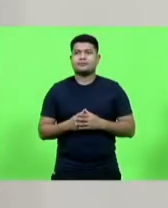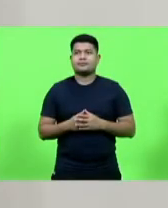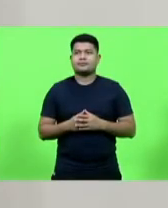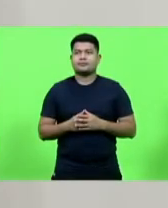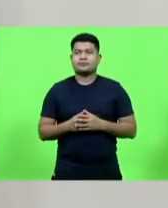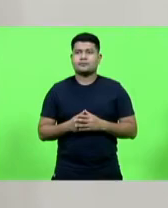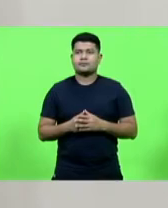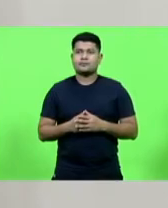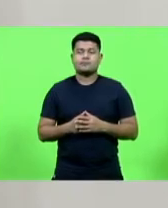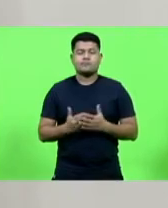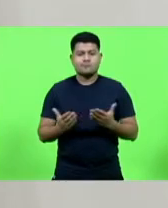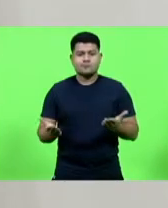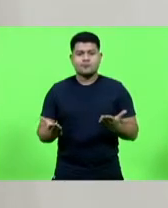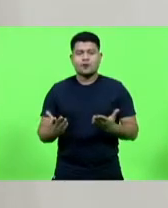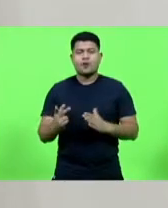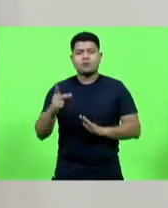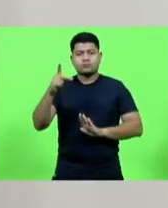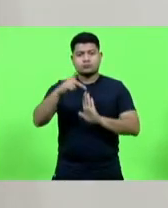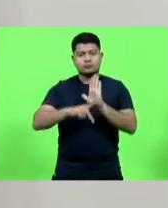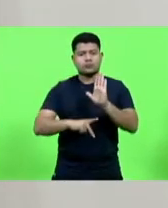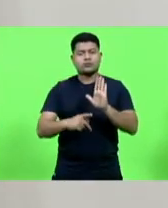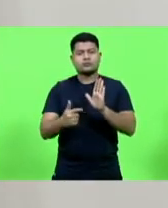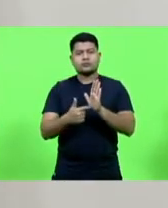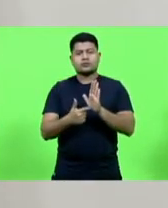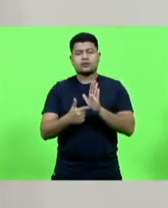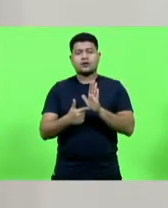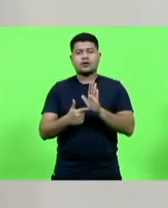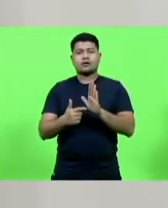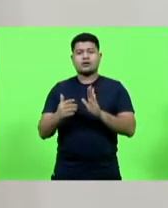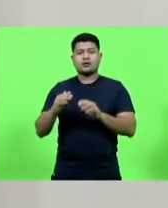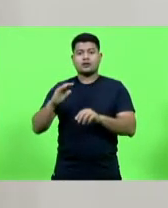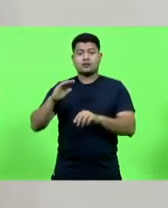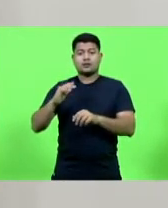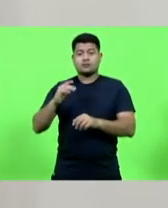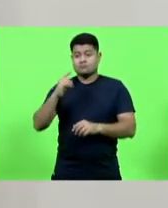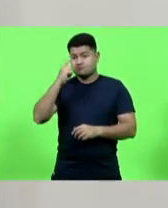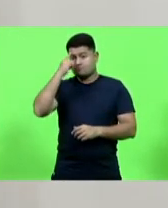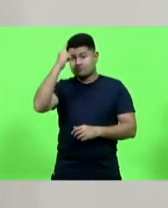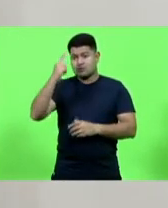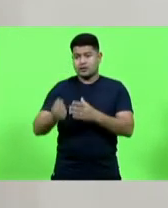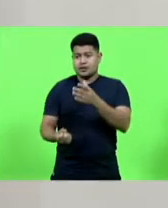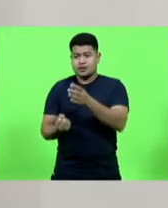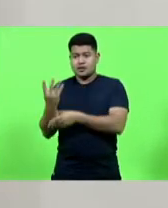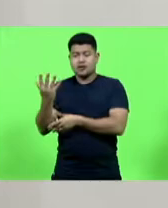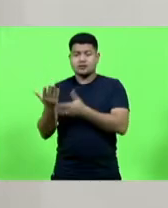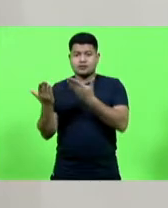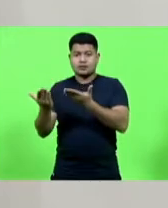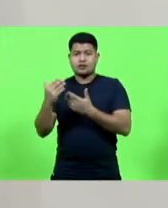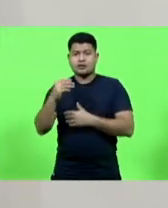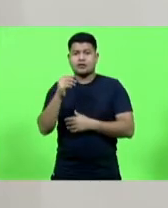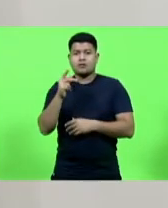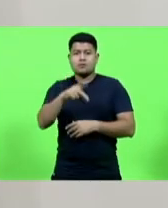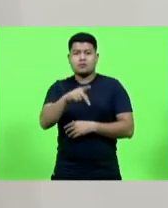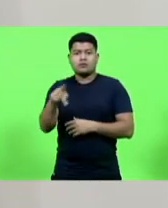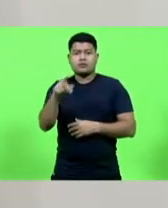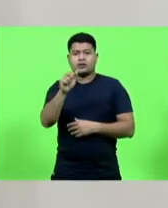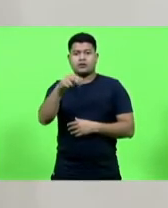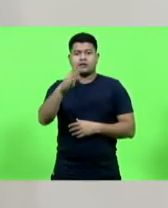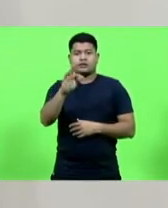Pois bem, projeto então idealizado pelo professor Antônio Matos Júnior. O pai dele